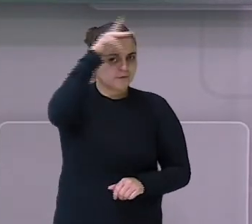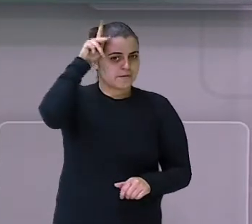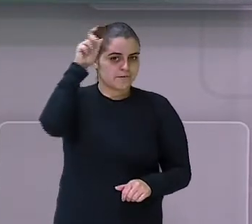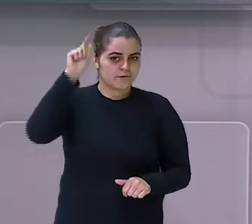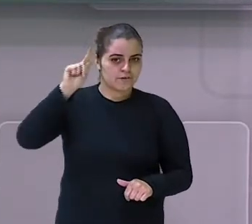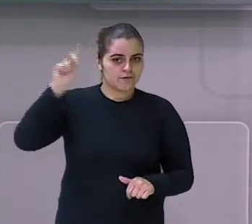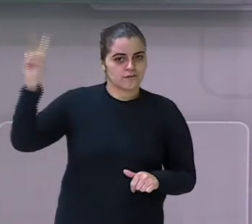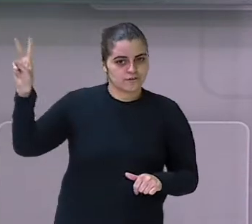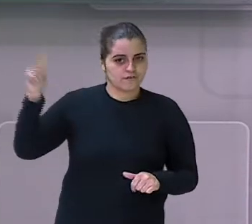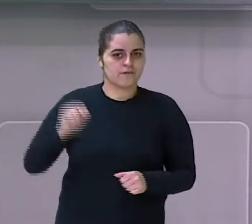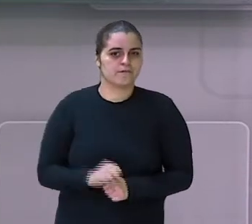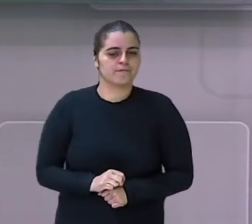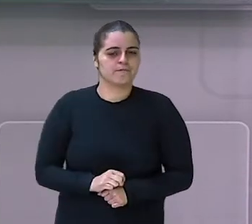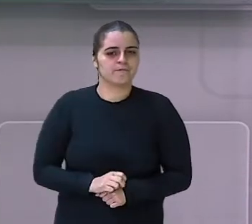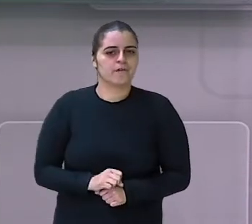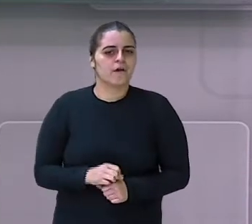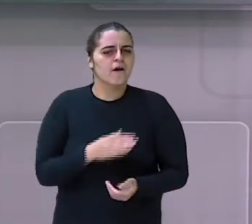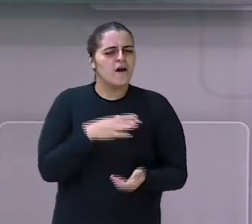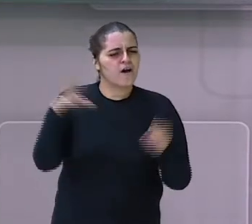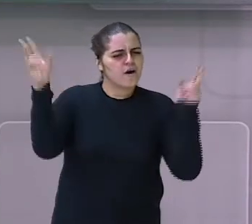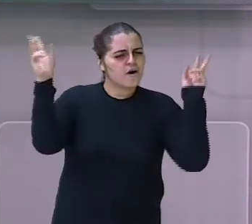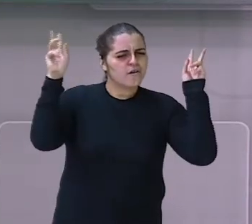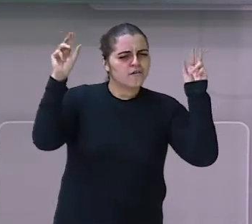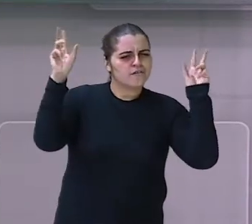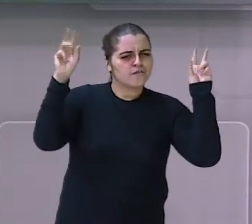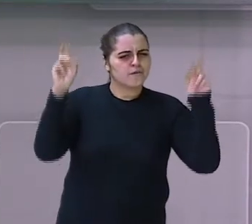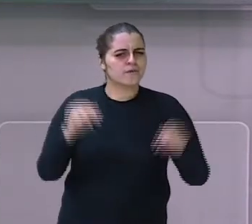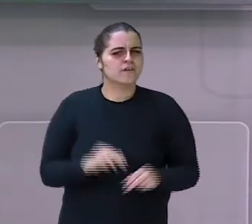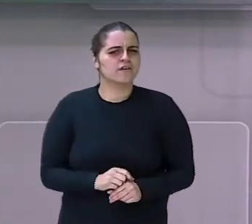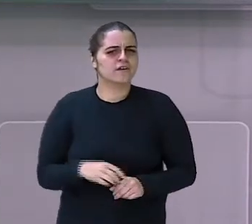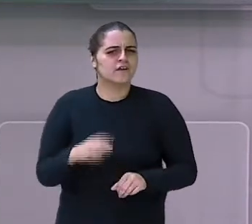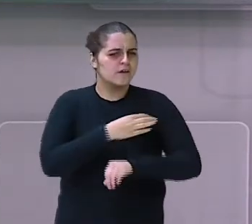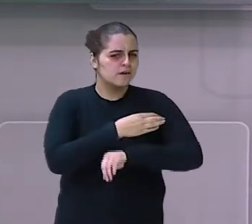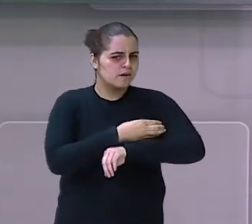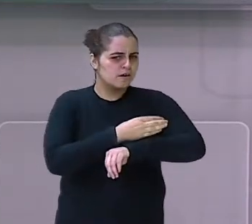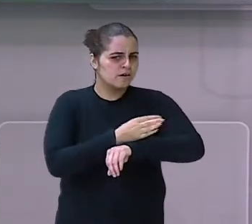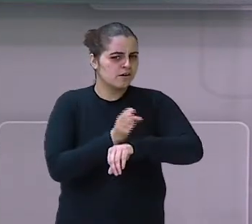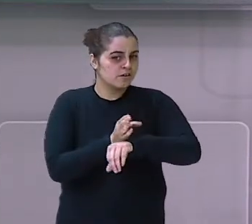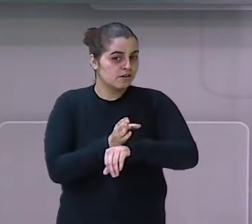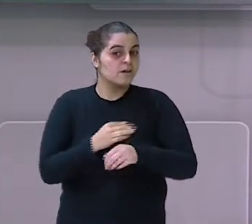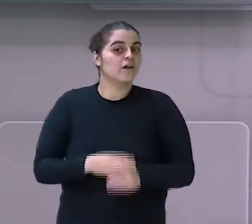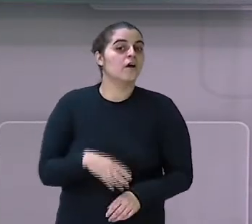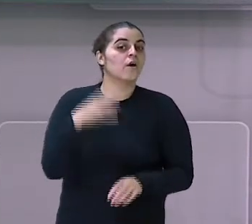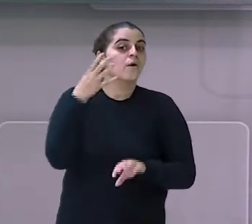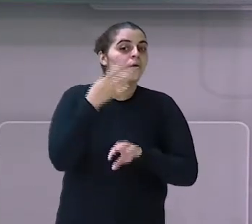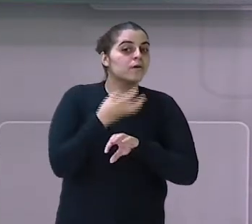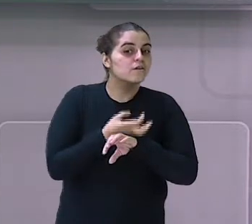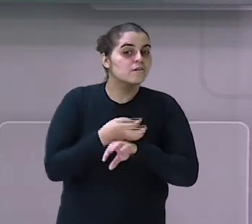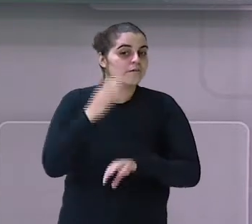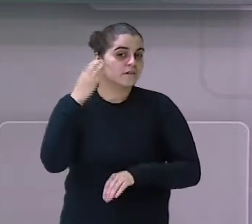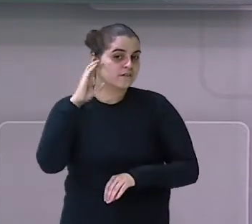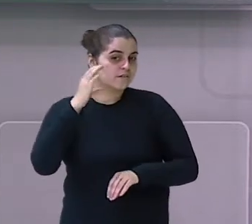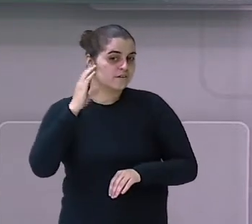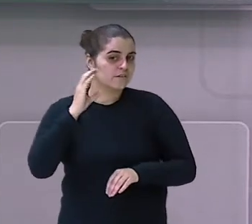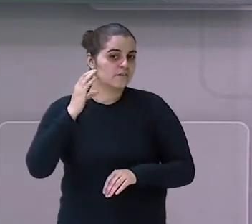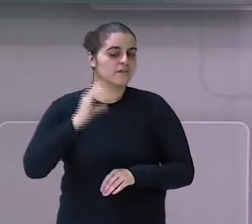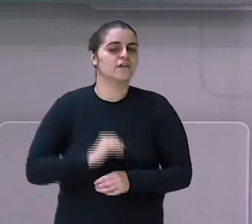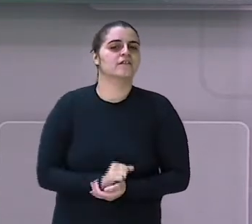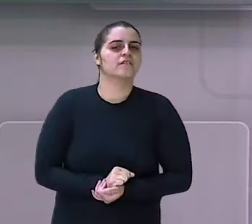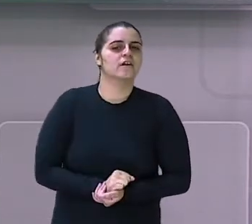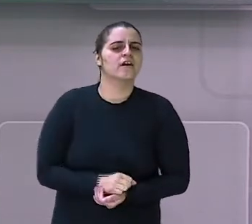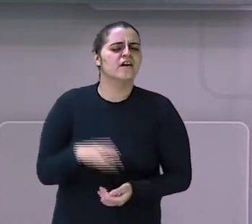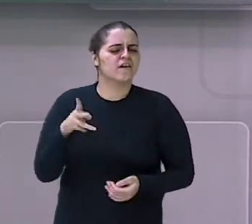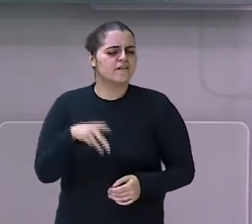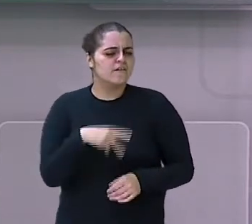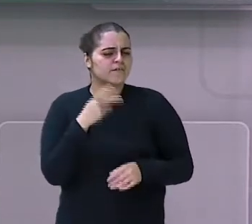Educação de Governador Valadares. Estaremos trabalhando hoje o componente curricular Ciências. Nas Ciências